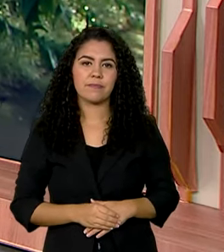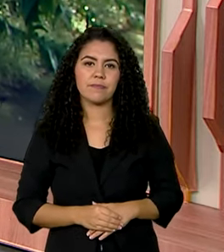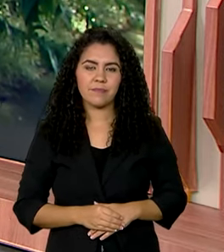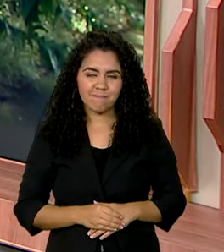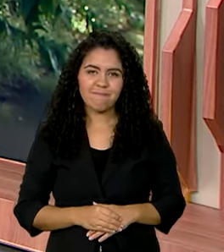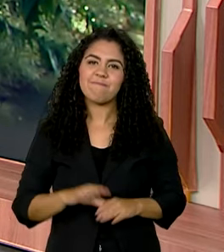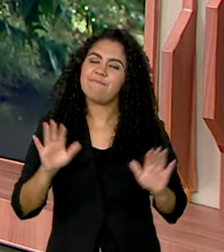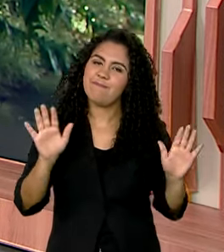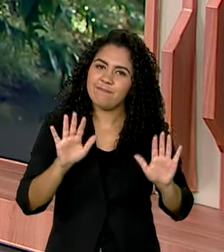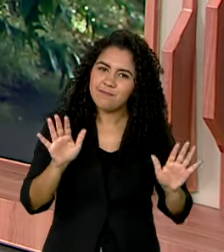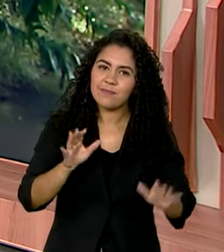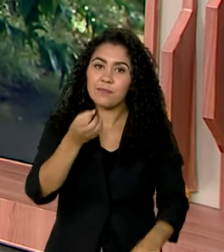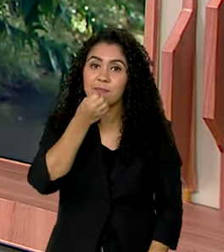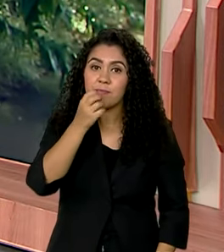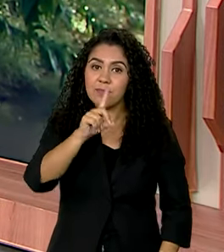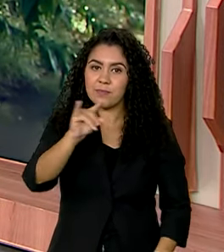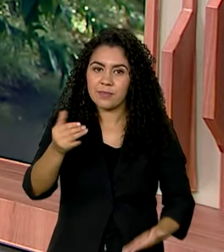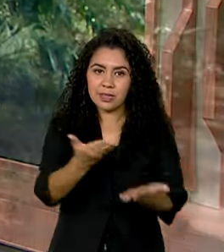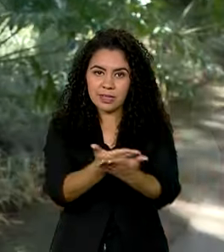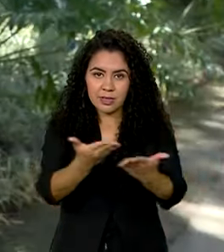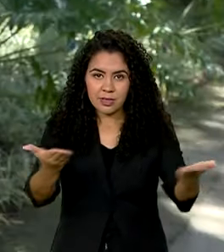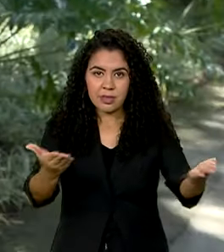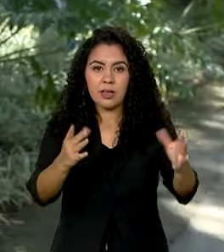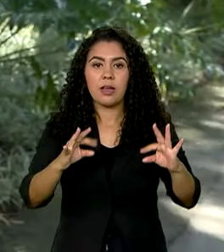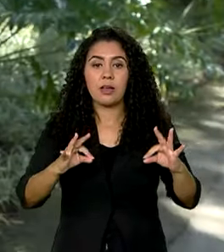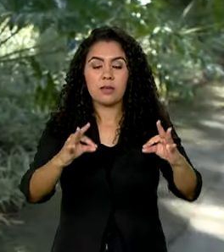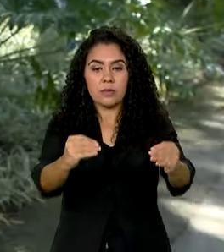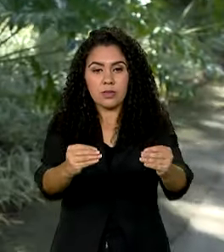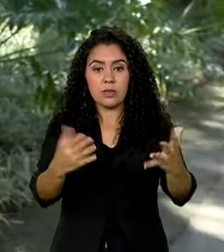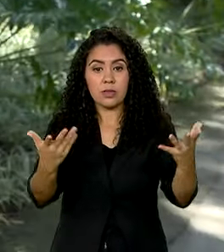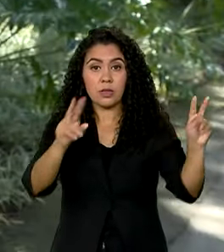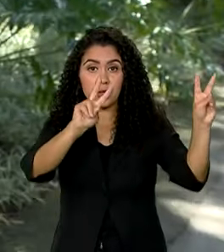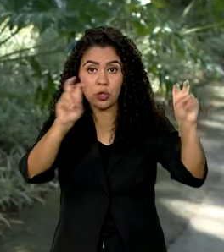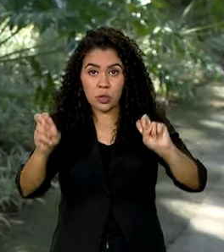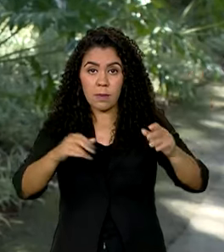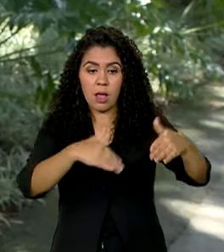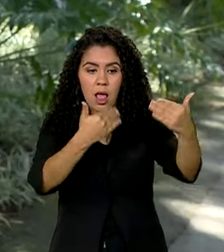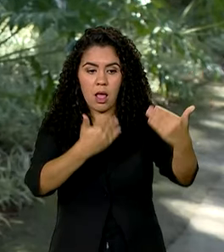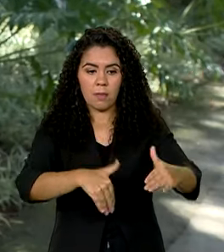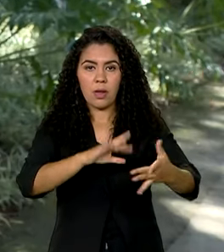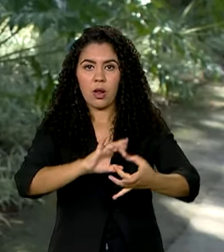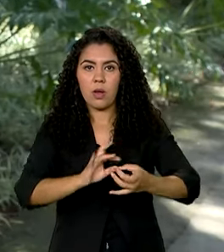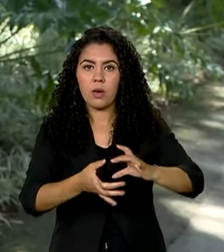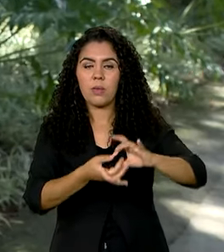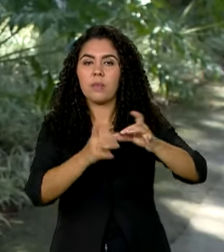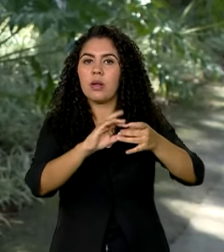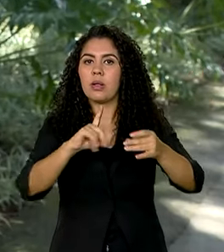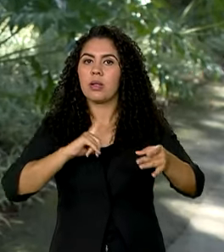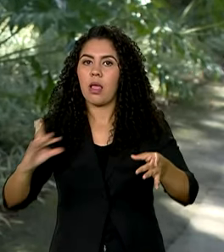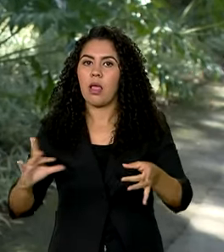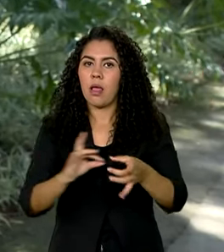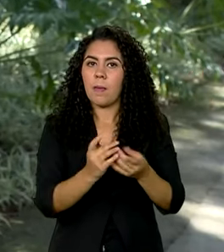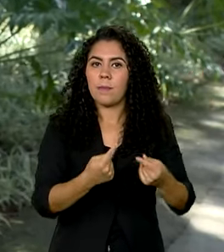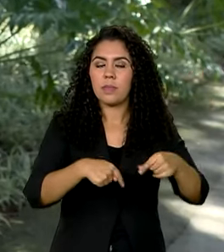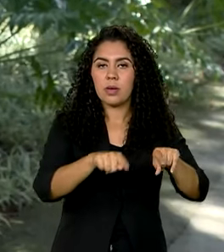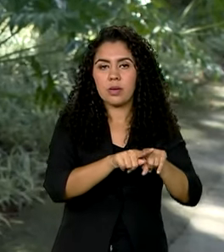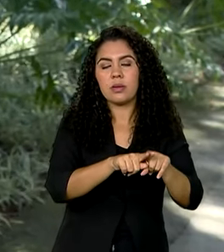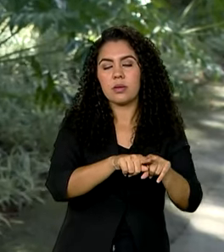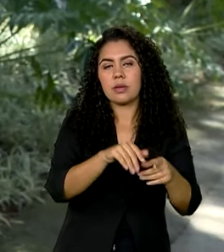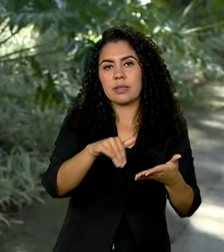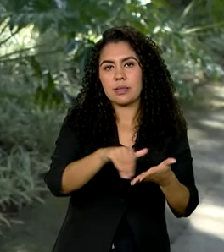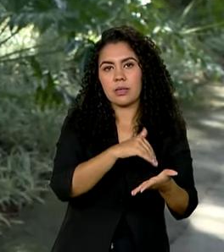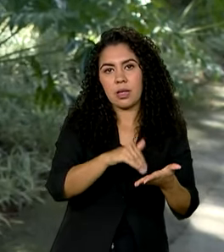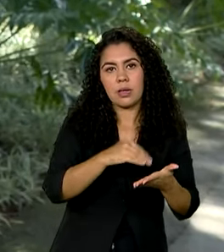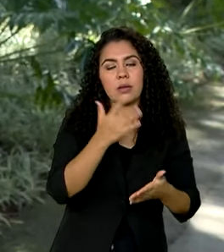Oi, Vanessa. Bom dia a você, bom dia a todos. Olha, a Olimpíada é realizada em parceria com o Tesouro Nacional e a